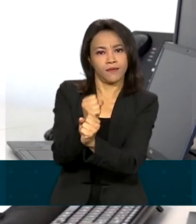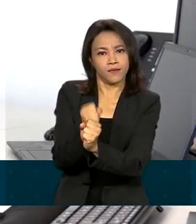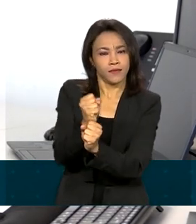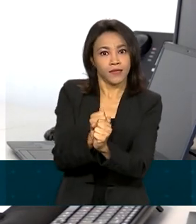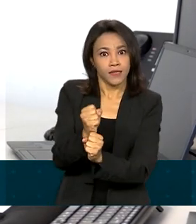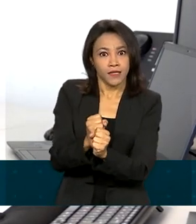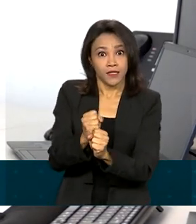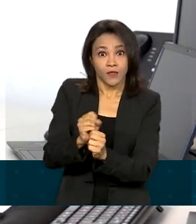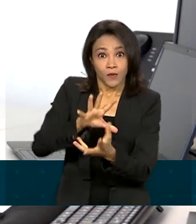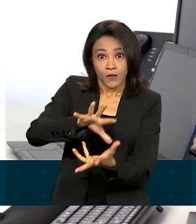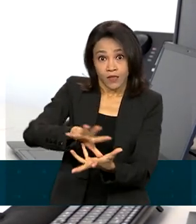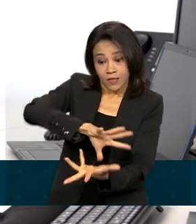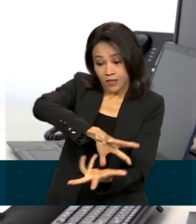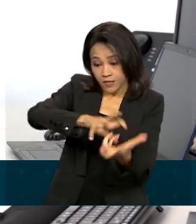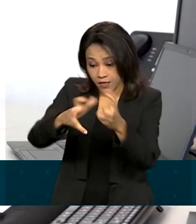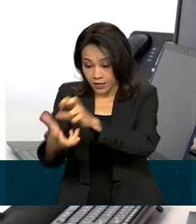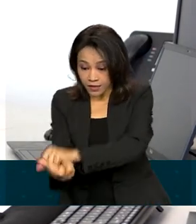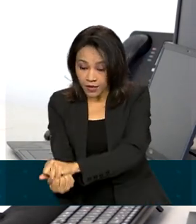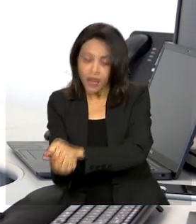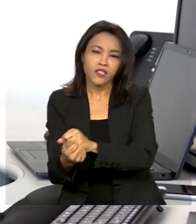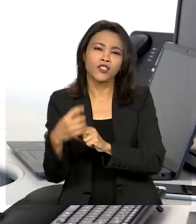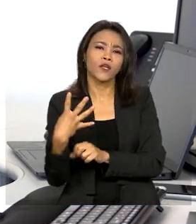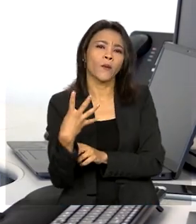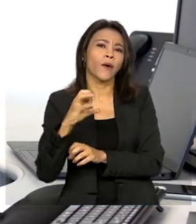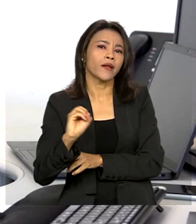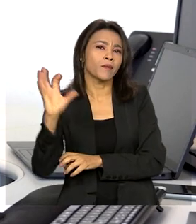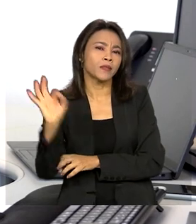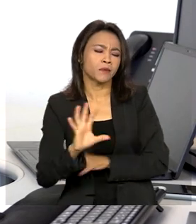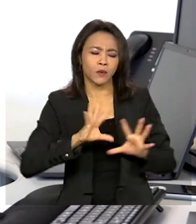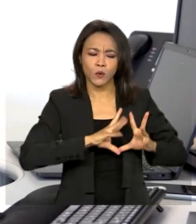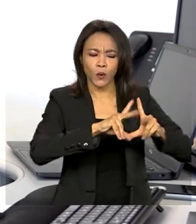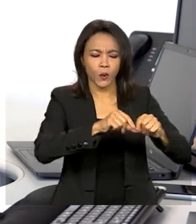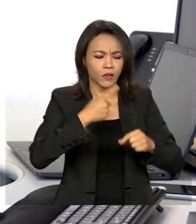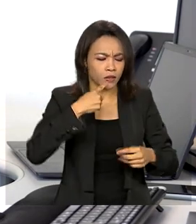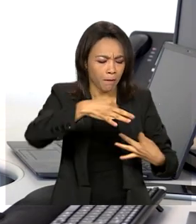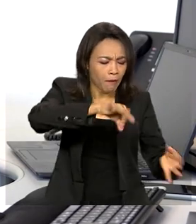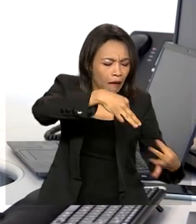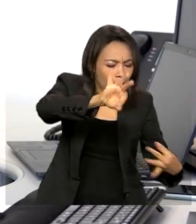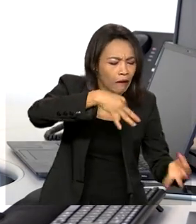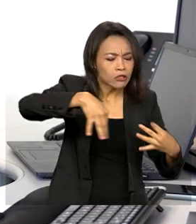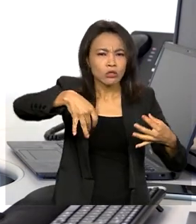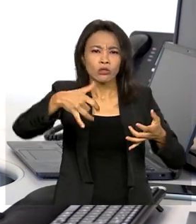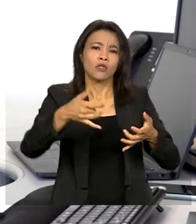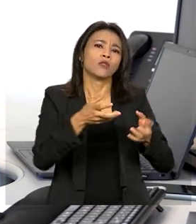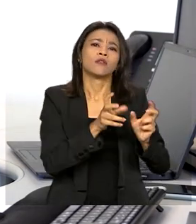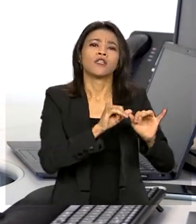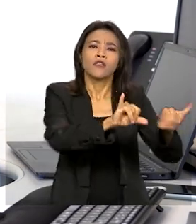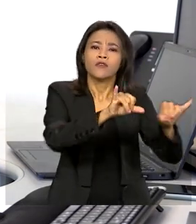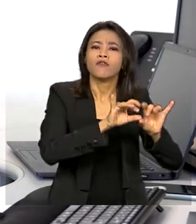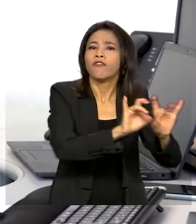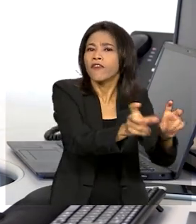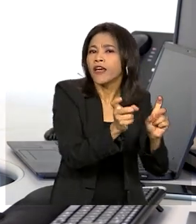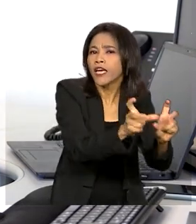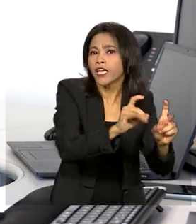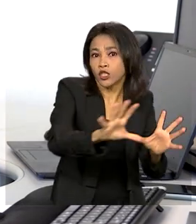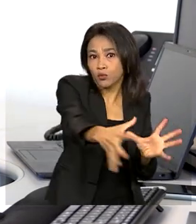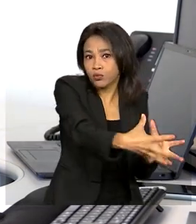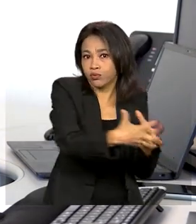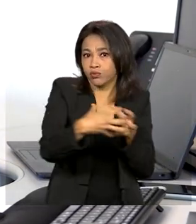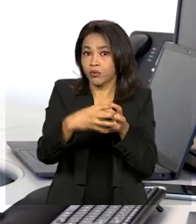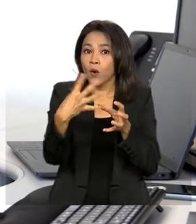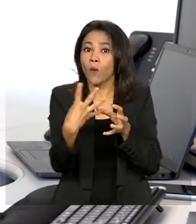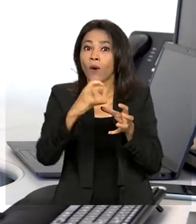reciclagem de 40%, ou seja, todas as embalagens de plástico colocadas no mercado, 40% deverão ser